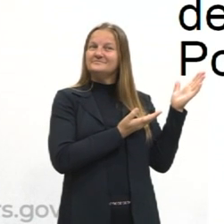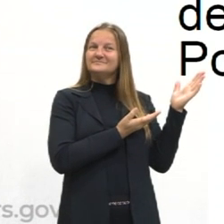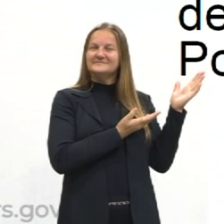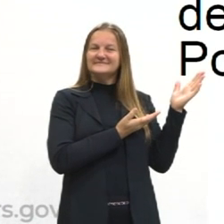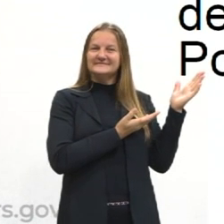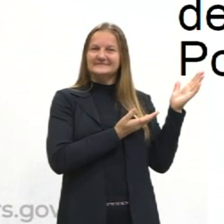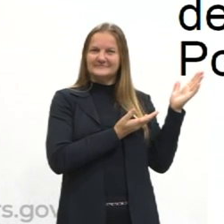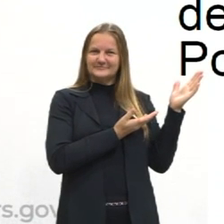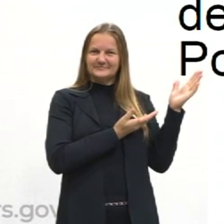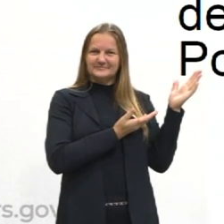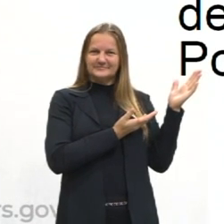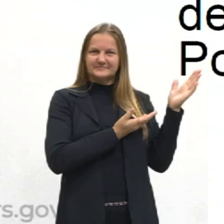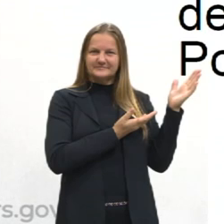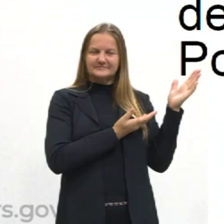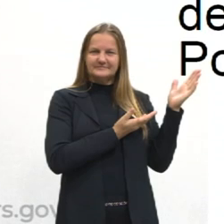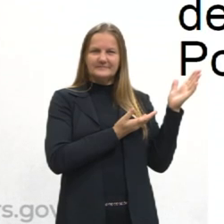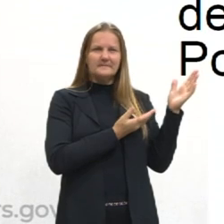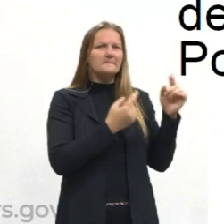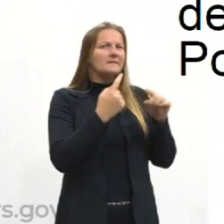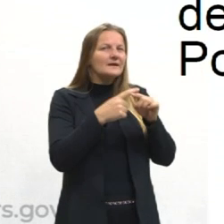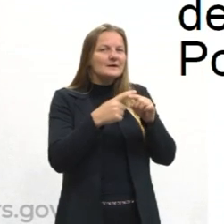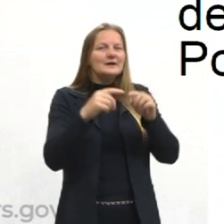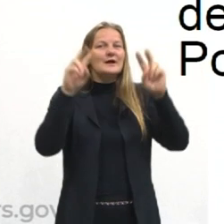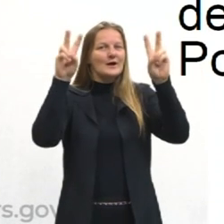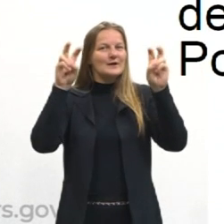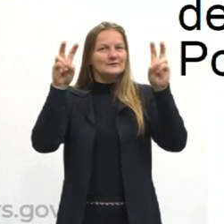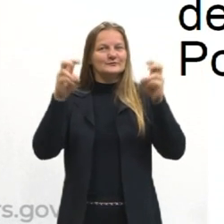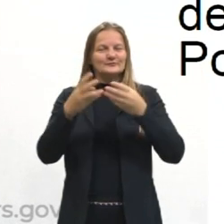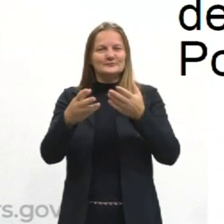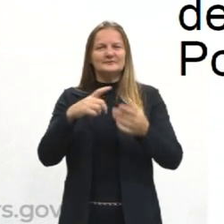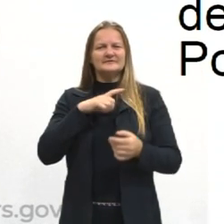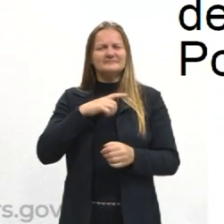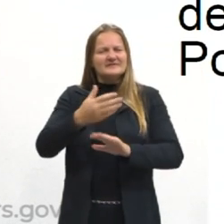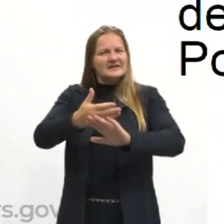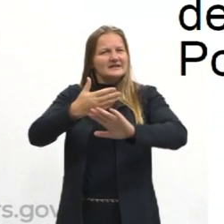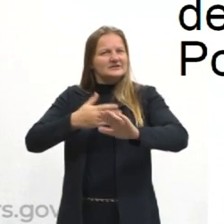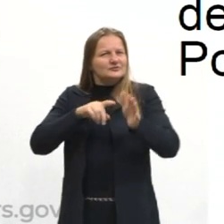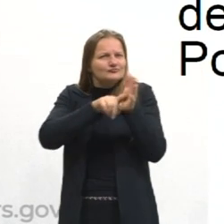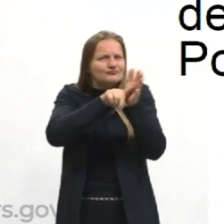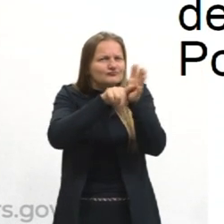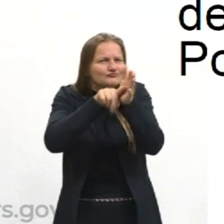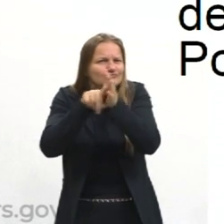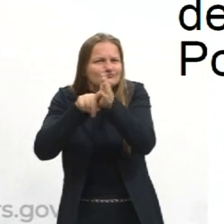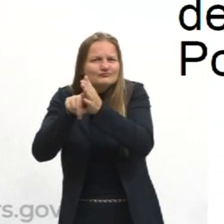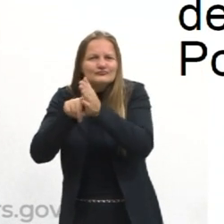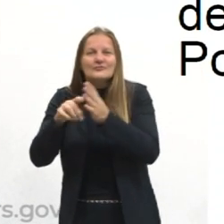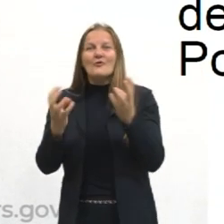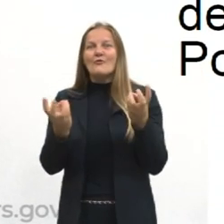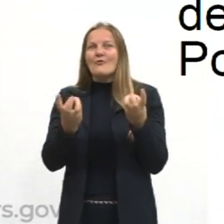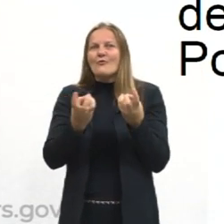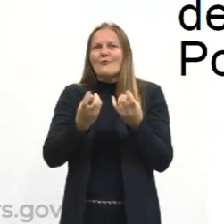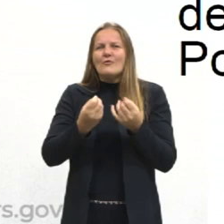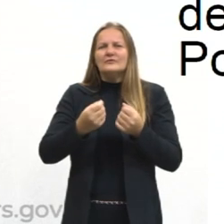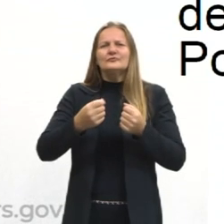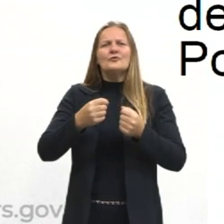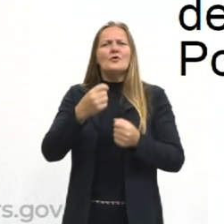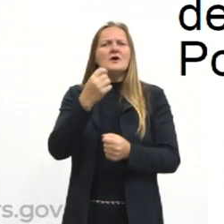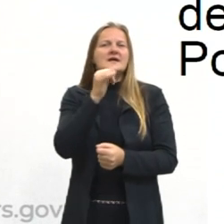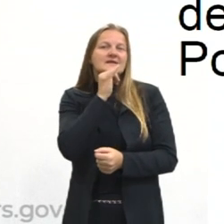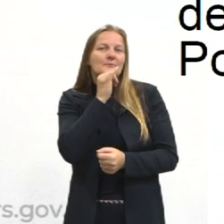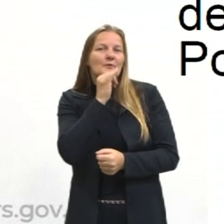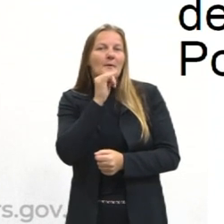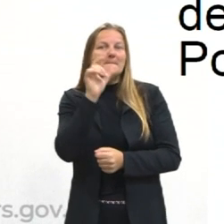Para trazer esse assunto, eu fiz antes uma pesquisa prévia sobre a quantidade de vezes que a palavra